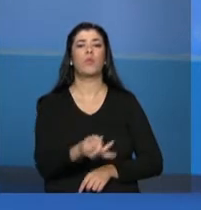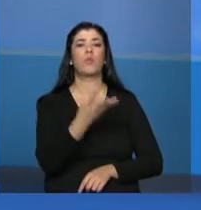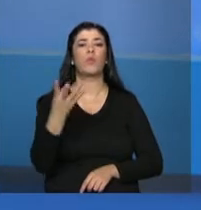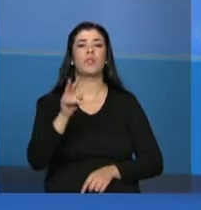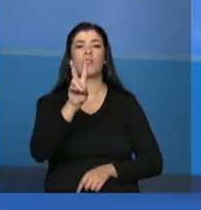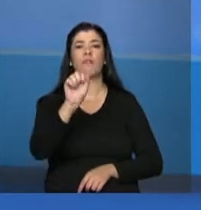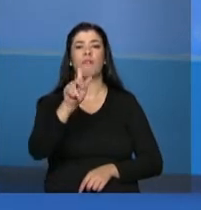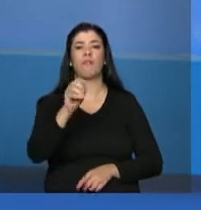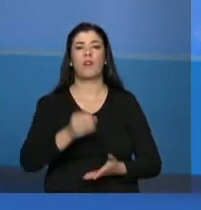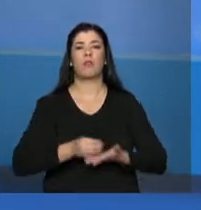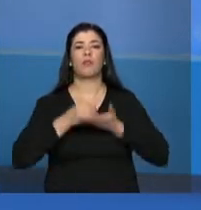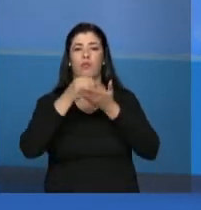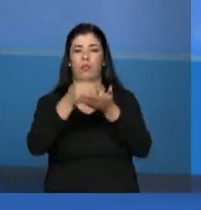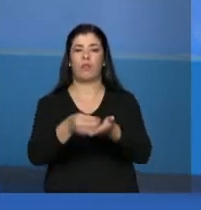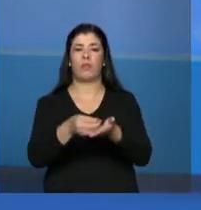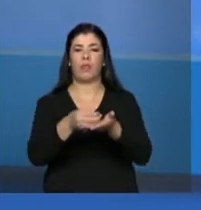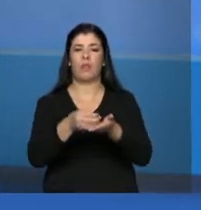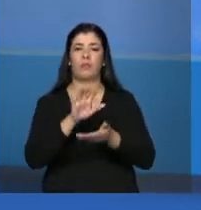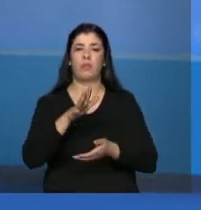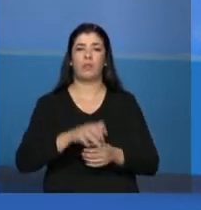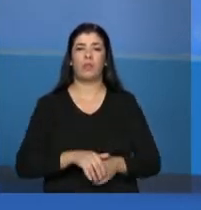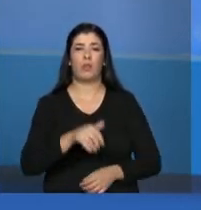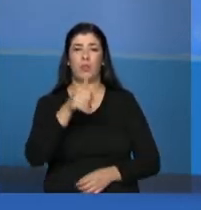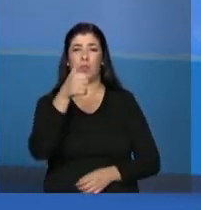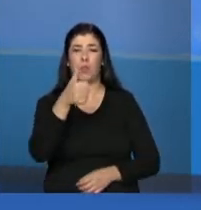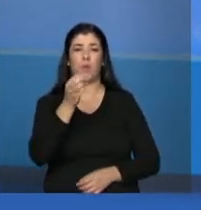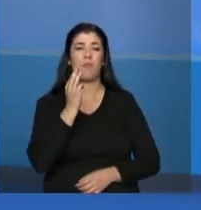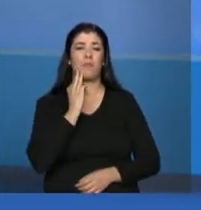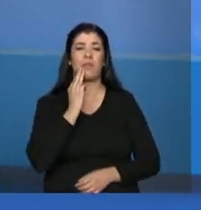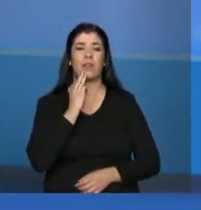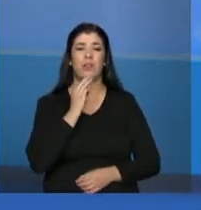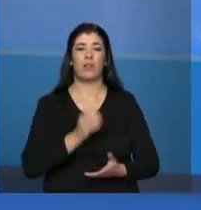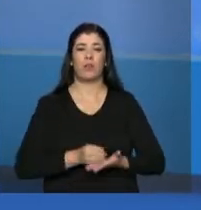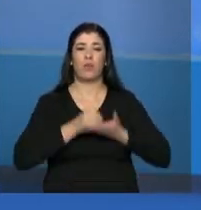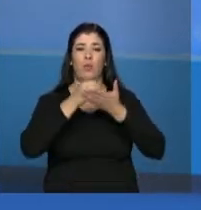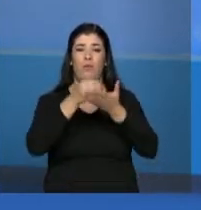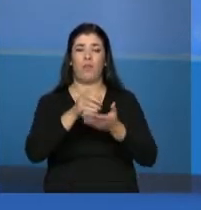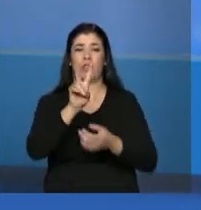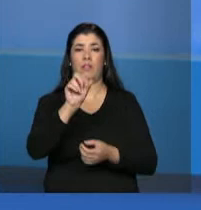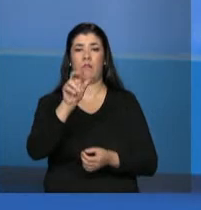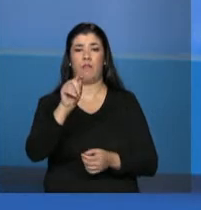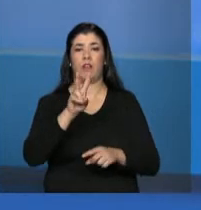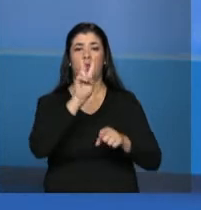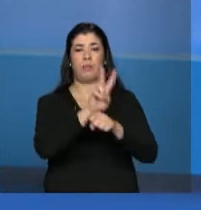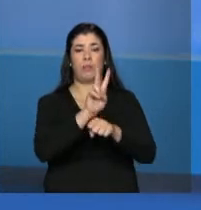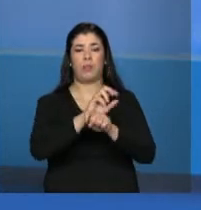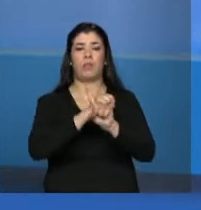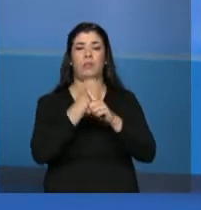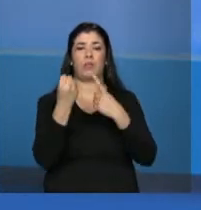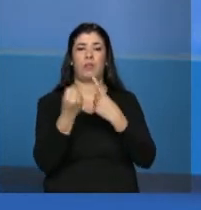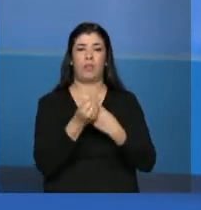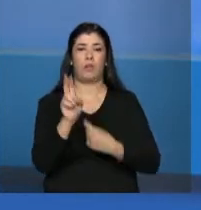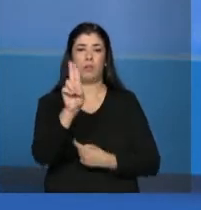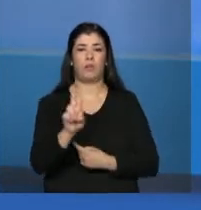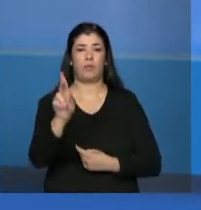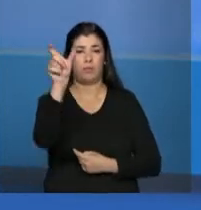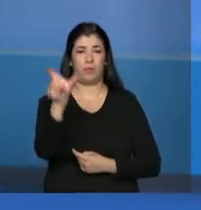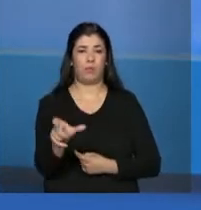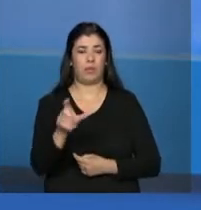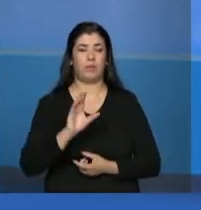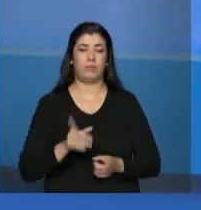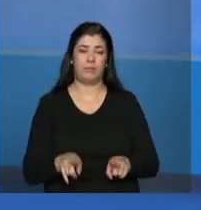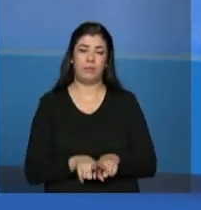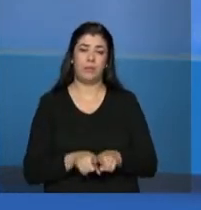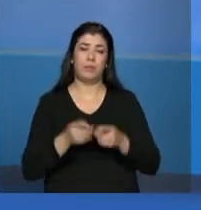chega a aproximadamente 1 milhão de vagas de proteção social, de assistência social aos usuários. Então,